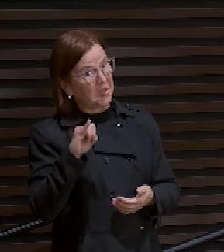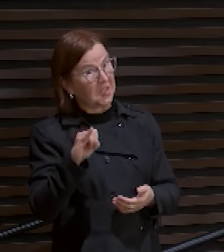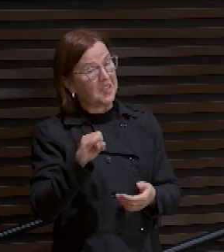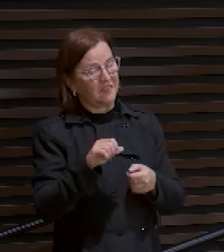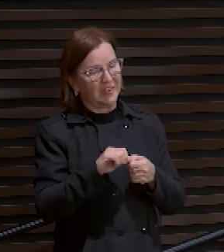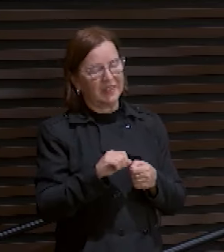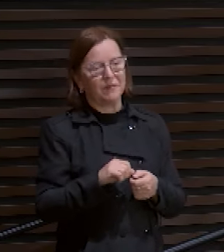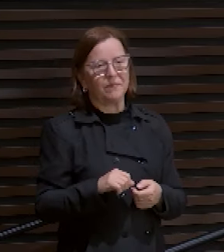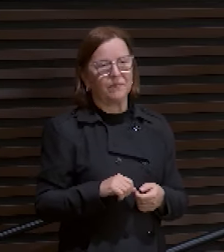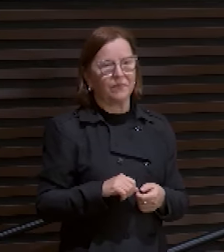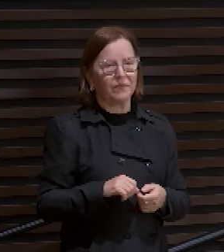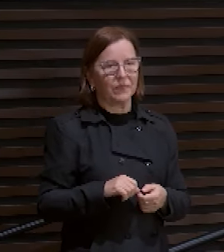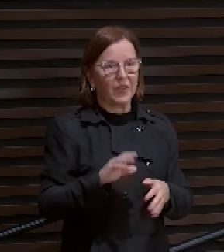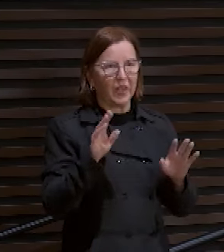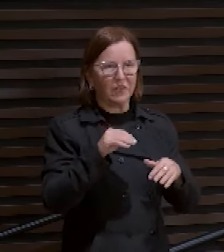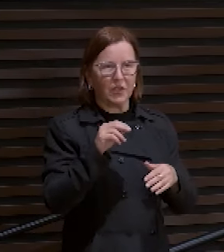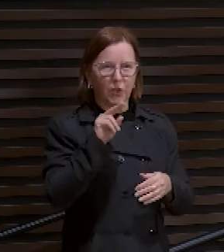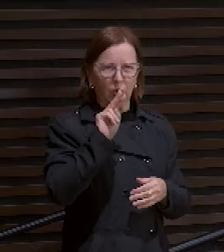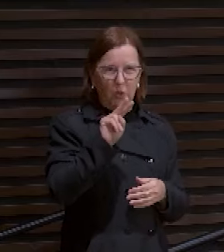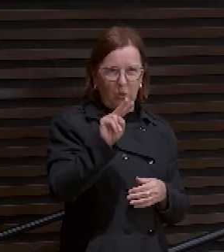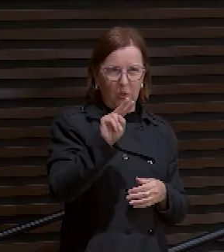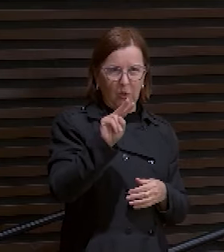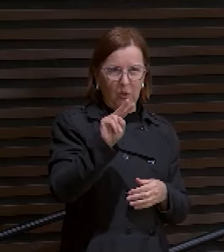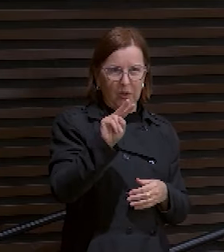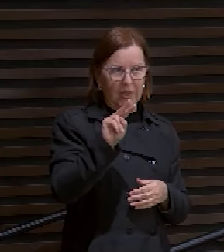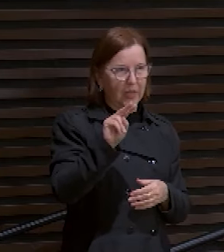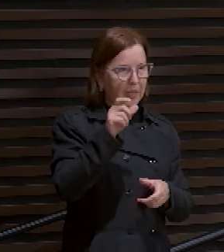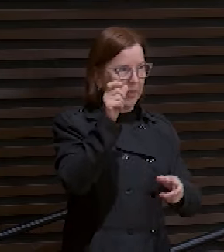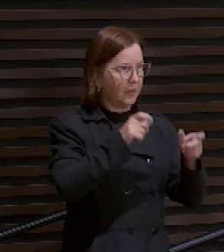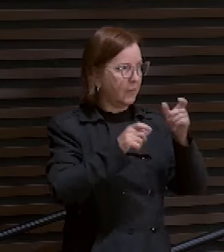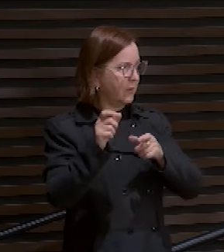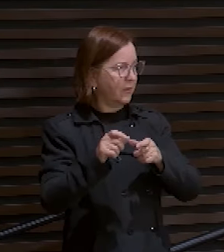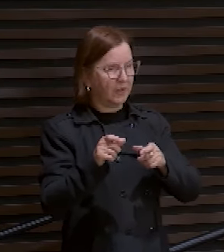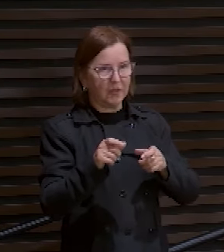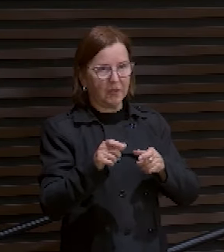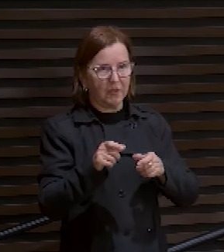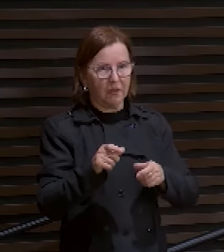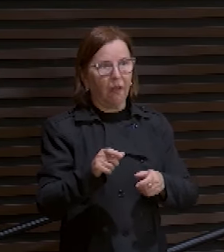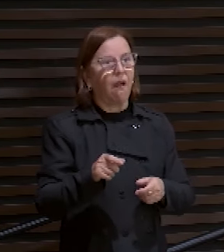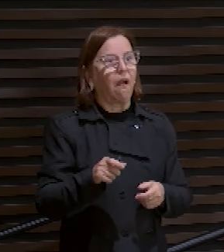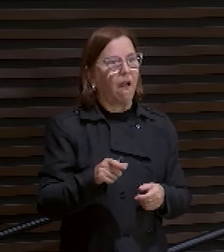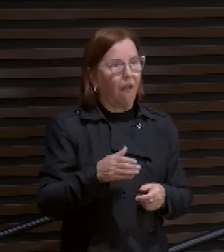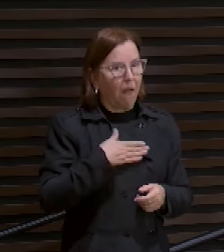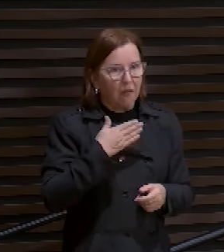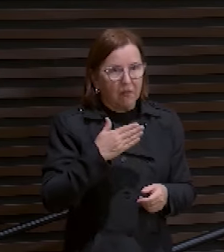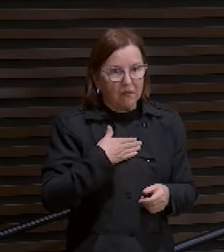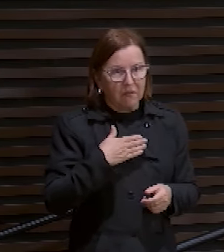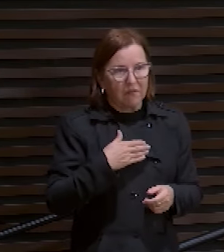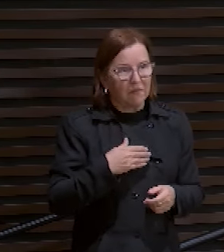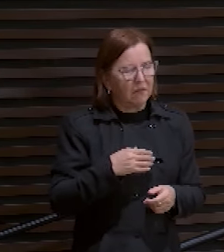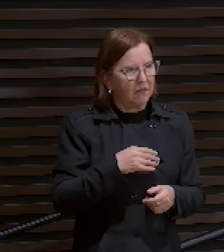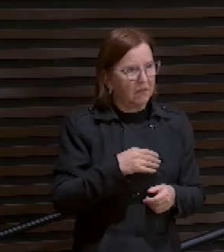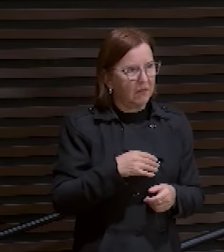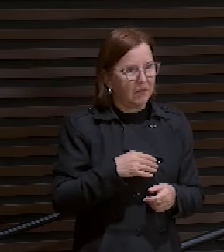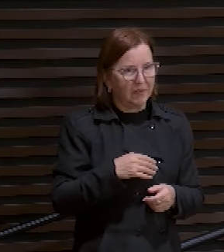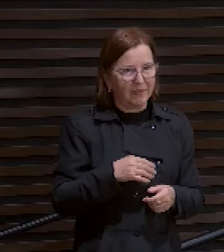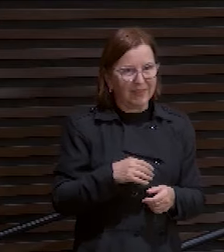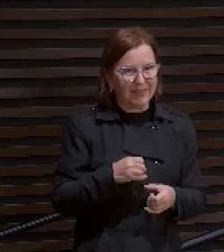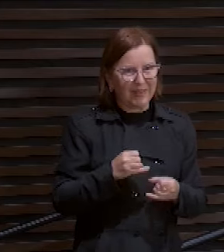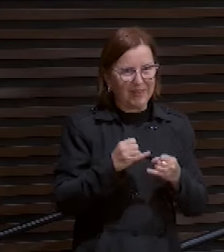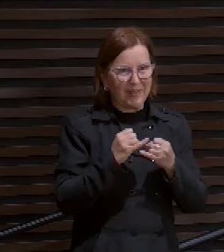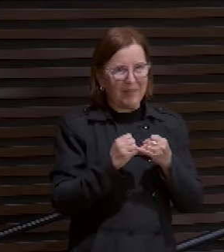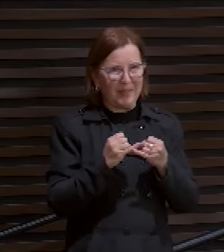De vez em quando eu olho na cara. Eu vejo a cara de umas pessoas aqui. Gente do céu, dá até medo. Parece aquelas carrancas lá do